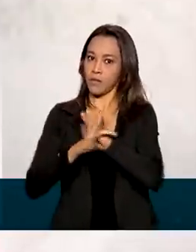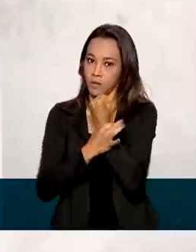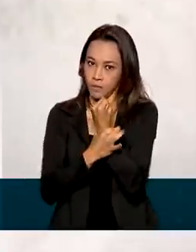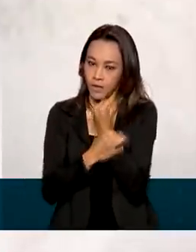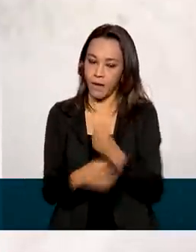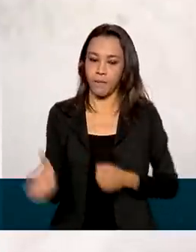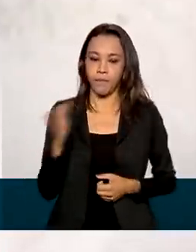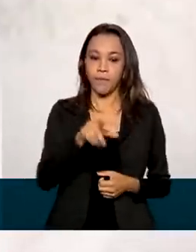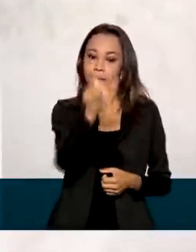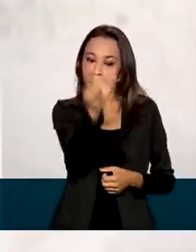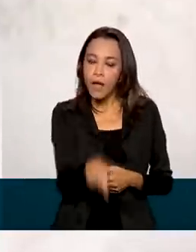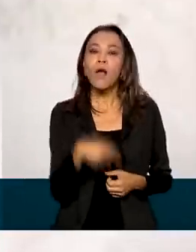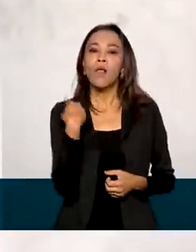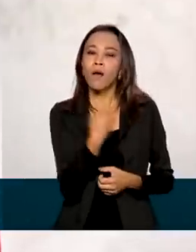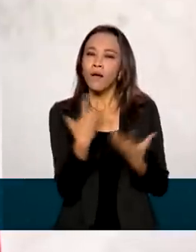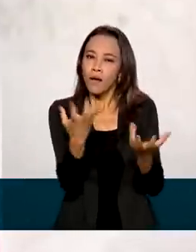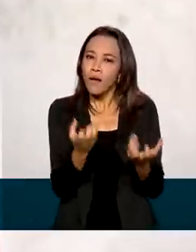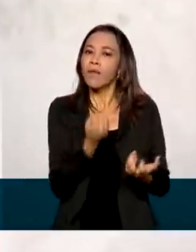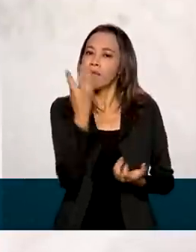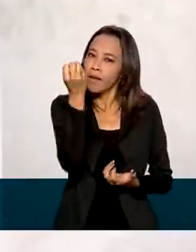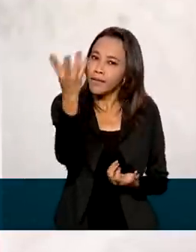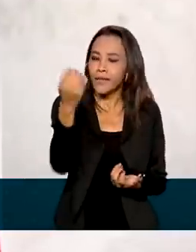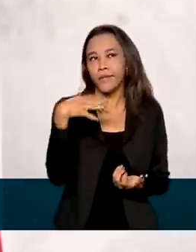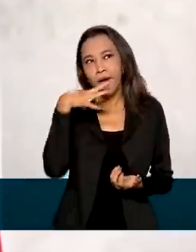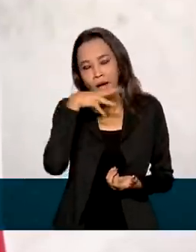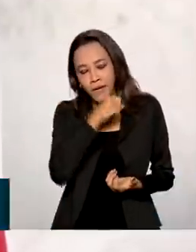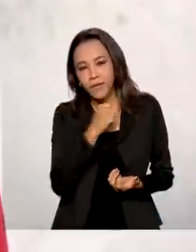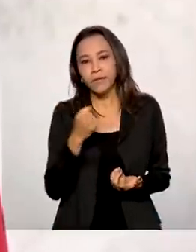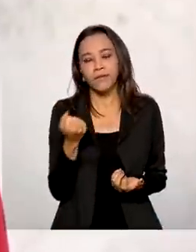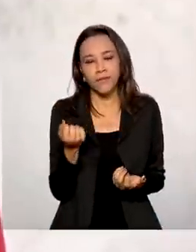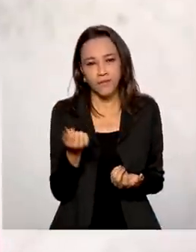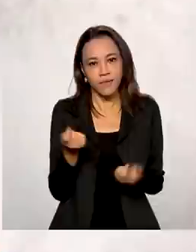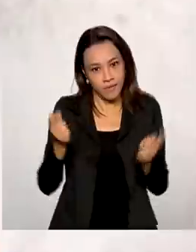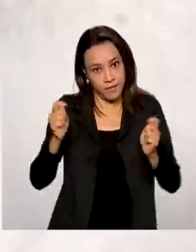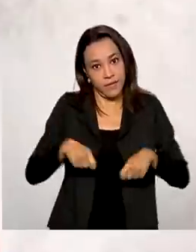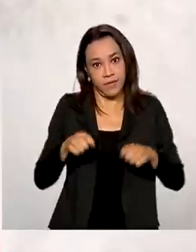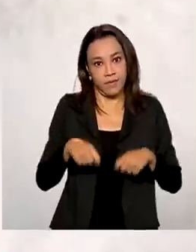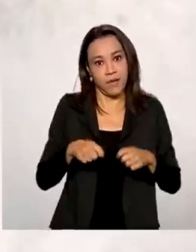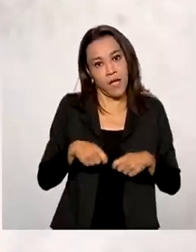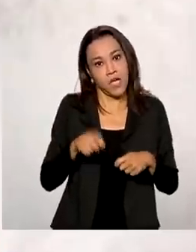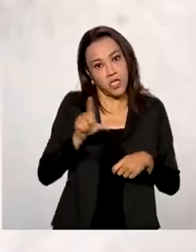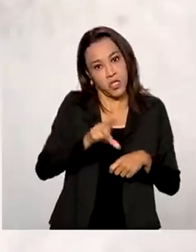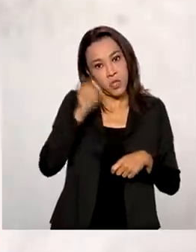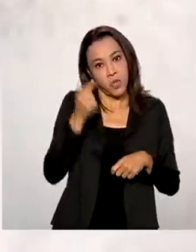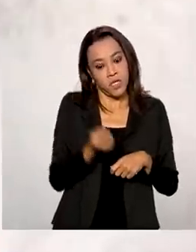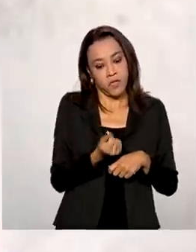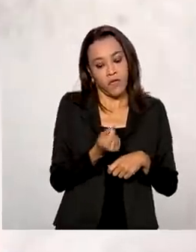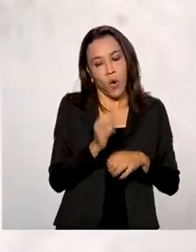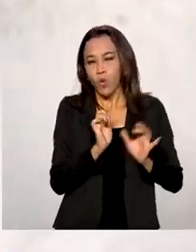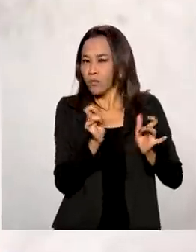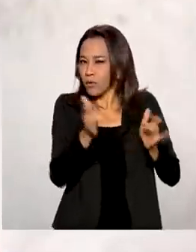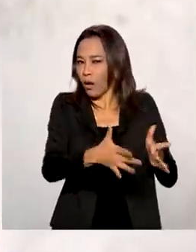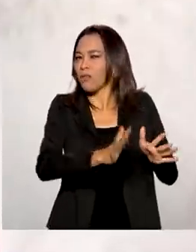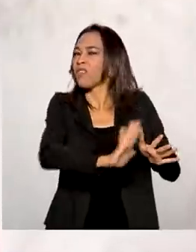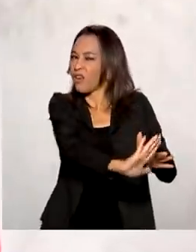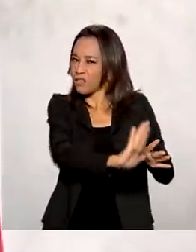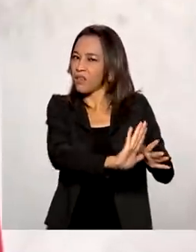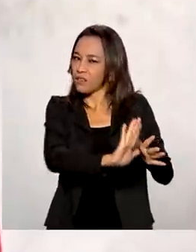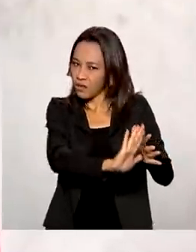pretende viajar, a gente achou benéfico. Então a gente acabou optando por deixar esse valor lá e